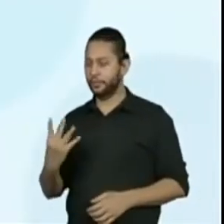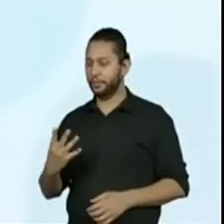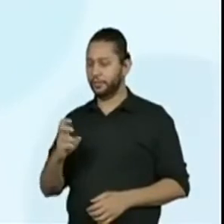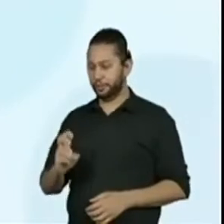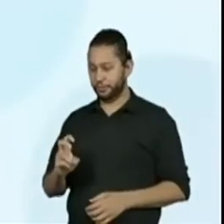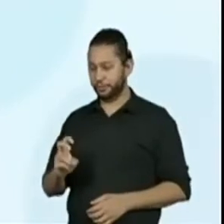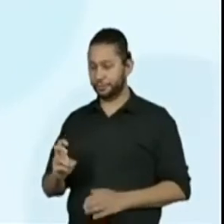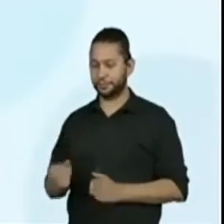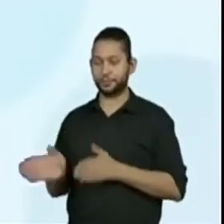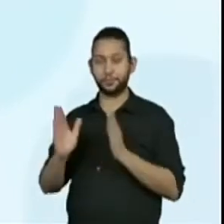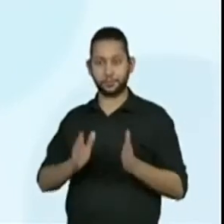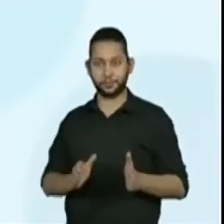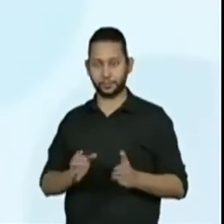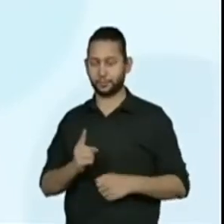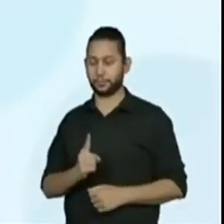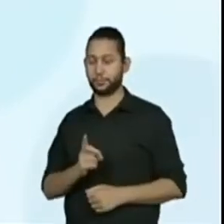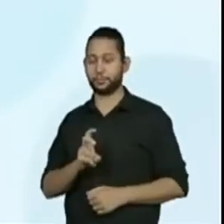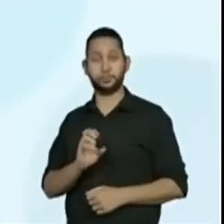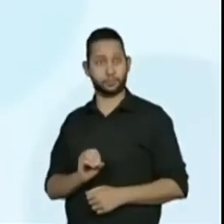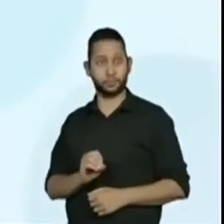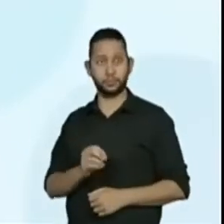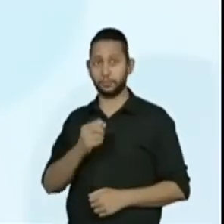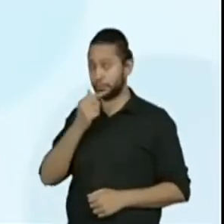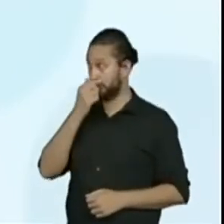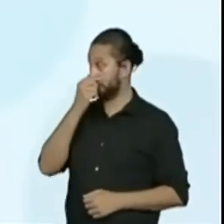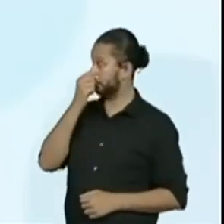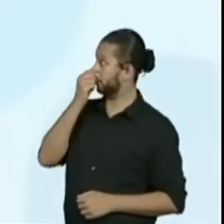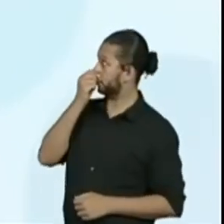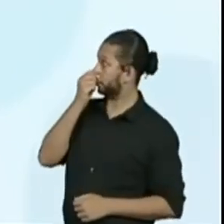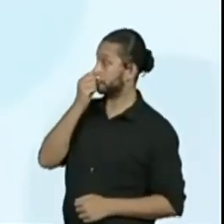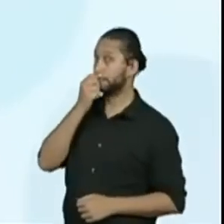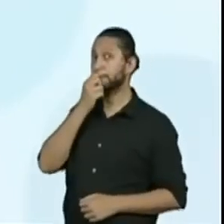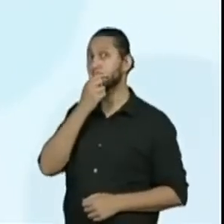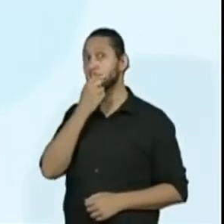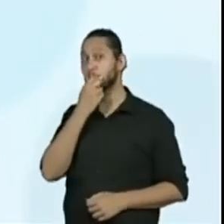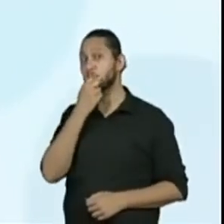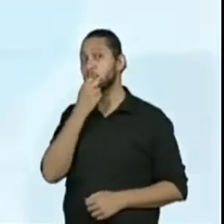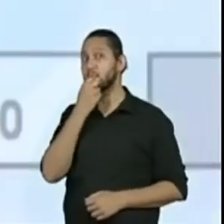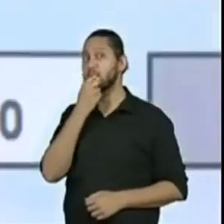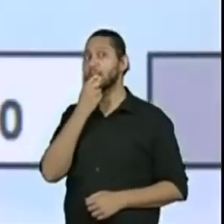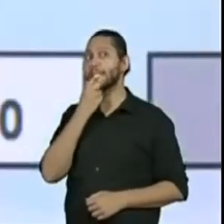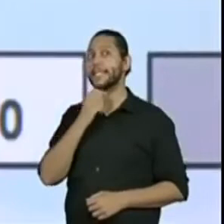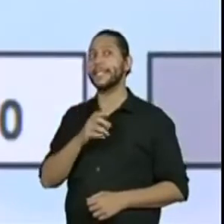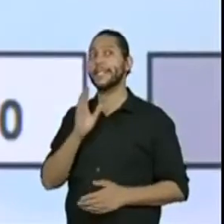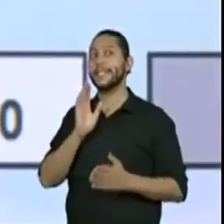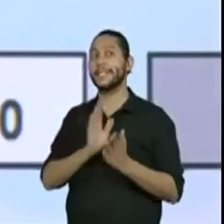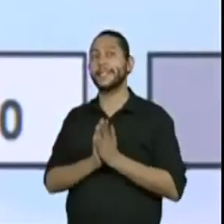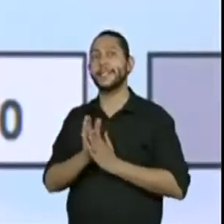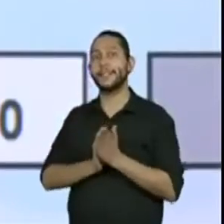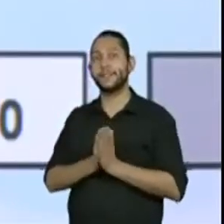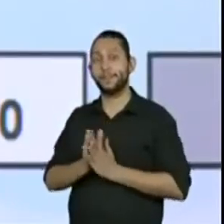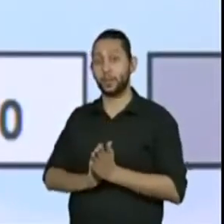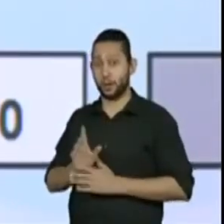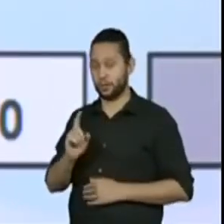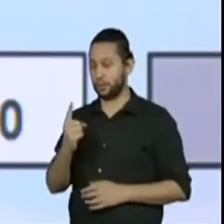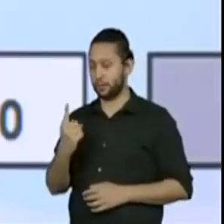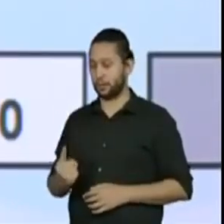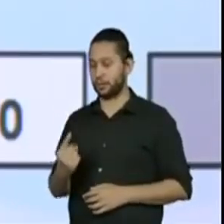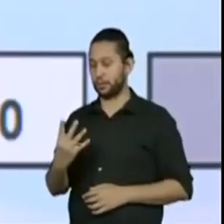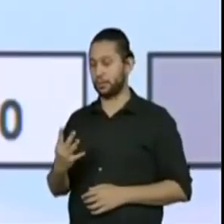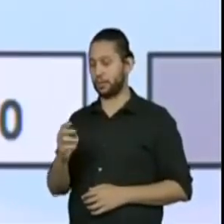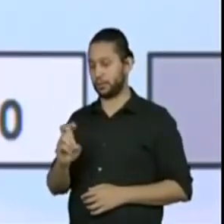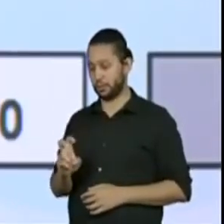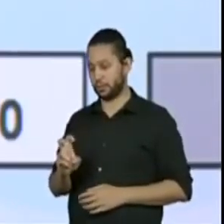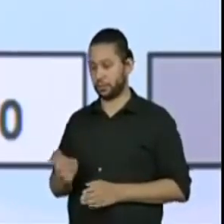145, 150. E aí, a gente tem um espaço. E aí, qual seria o próximo número aqui? Depois de